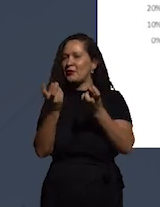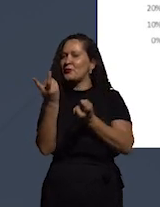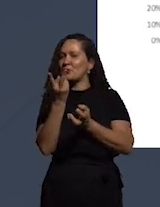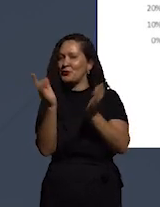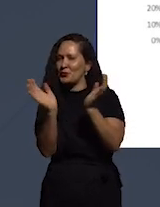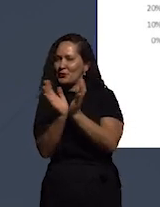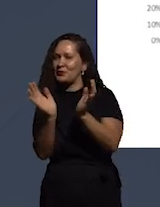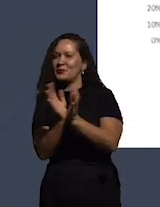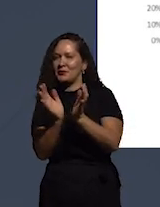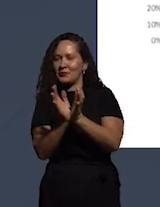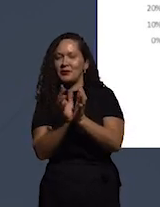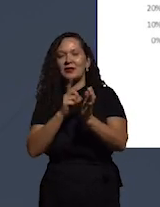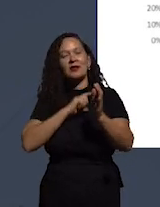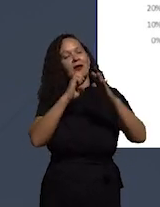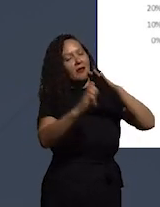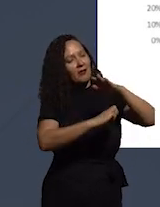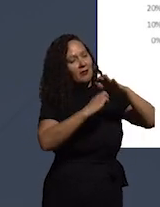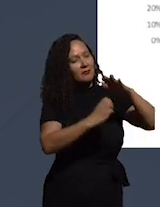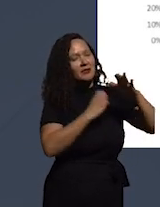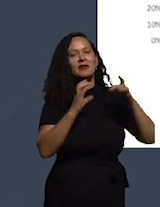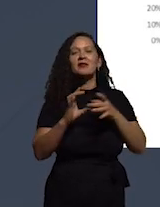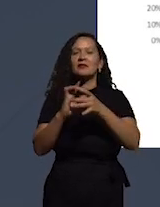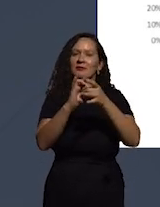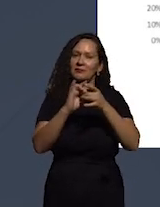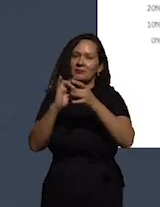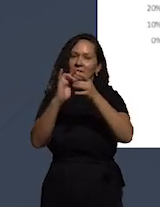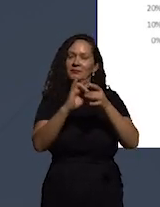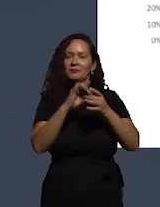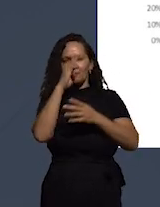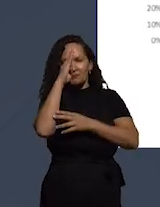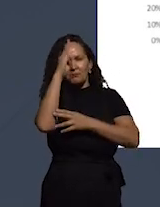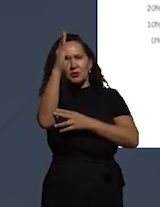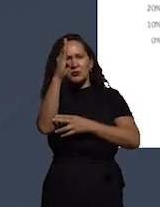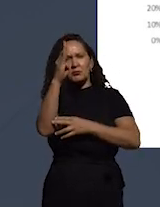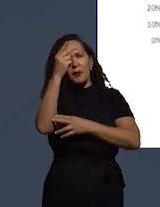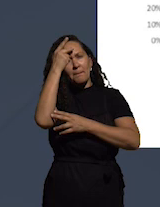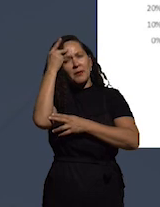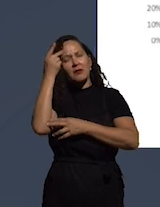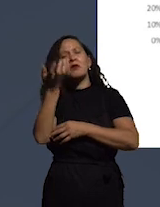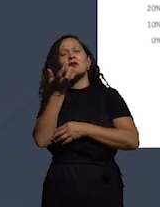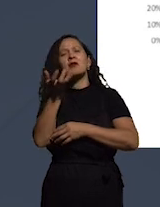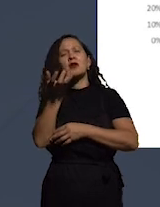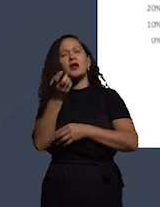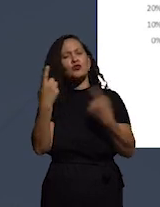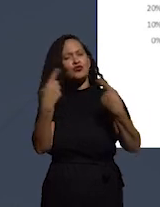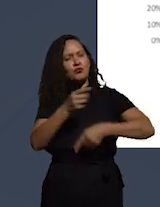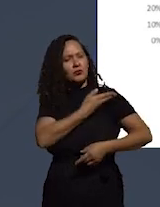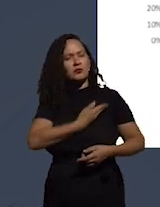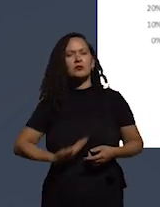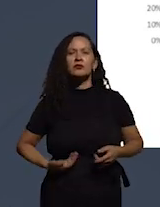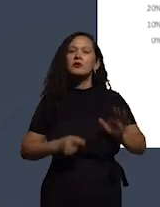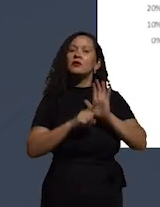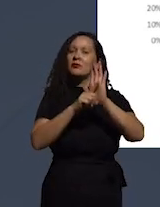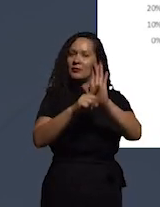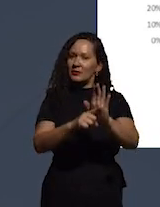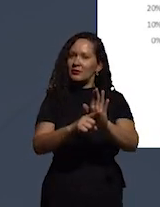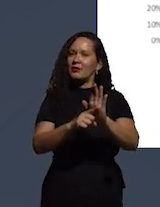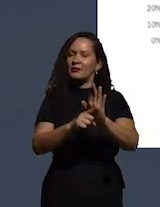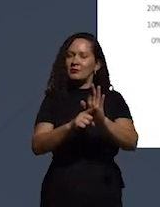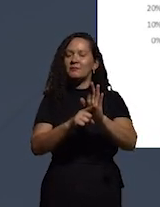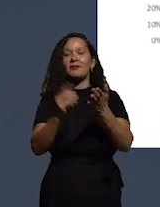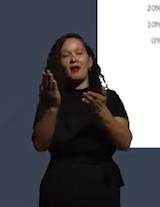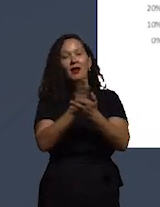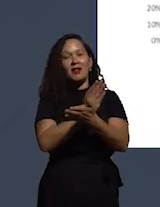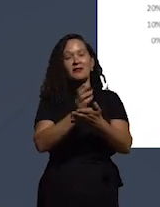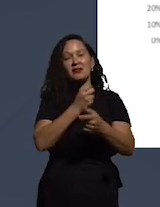têm empresas ligadas aos principais concorrentes ao governo e eles estão mostrados no governo. Eles não ganham todas as vezes,